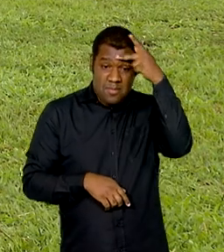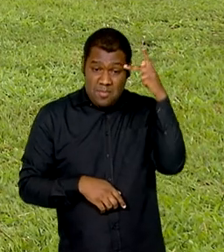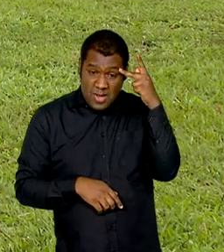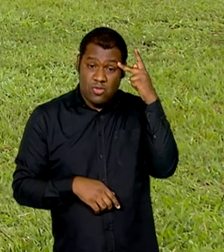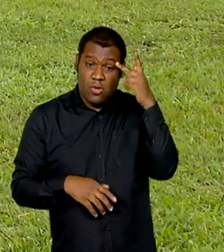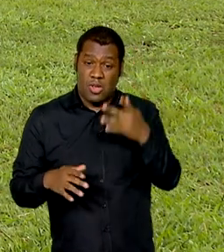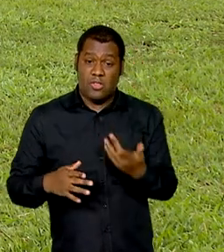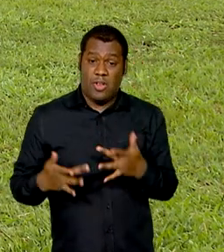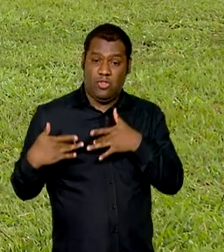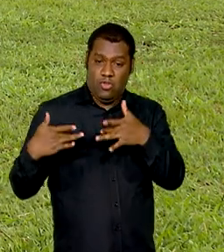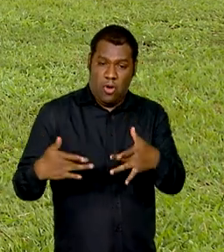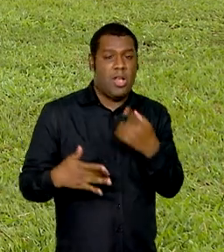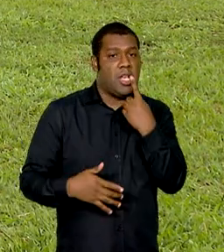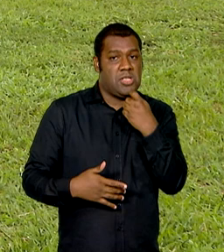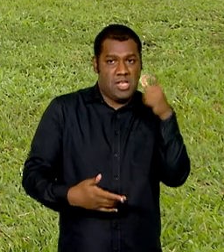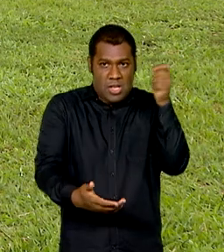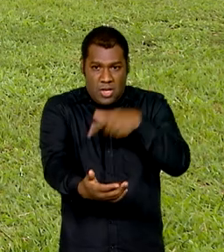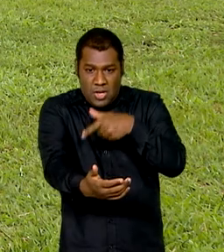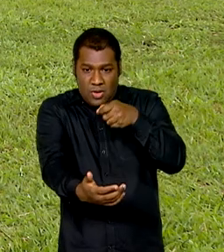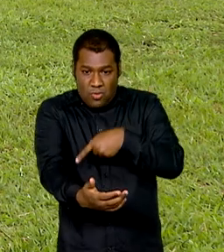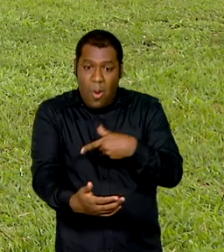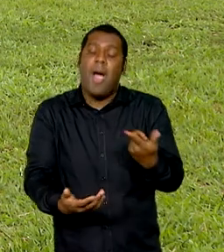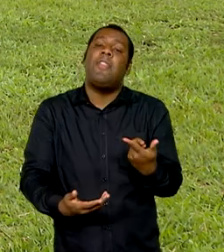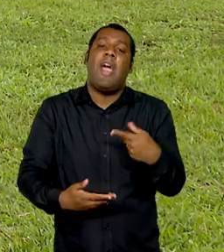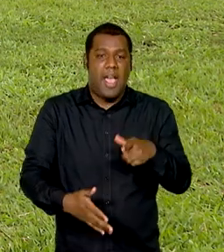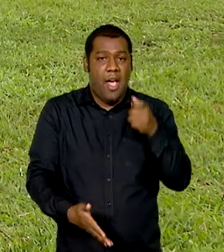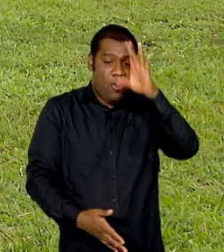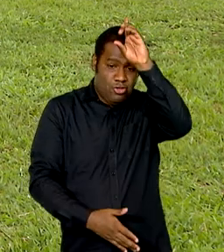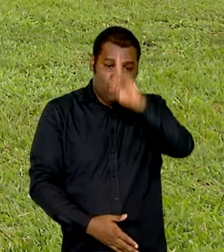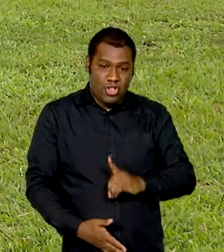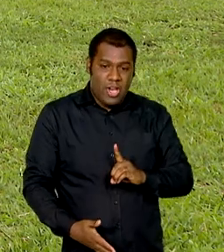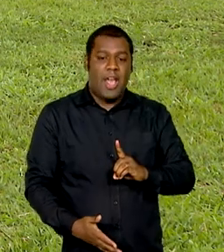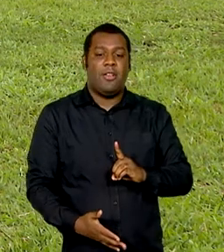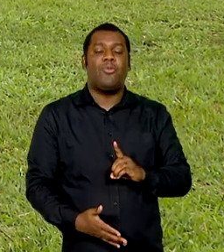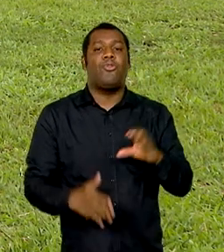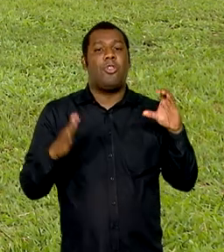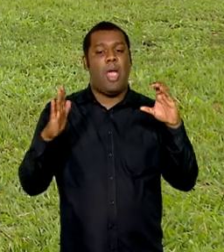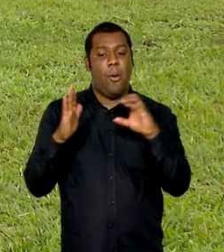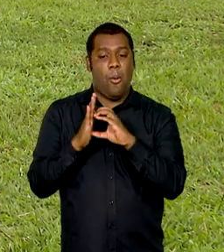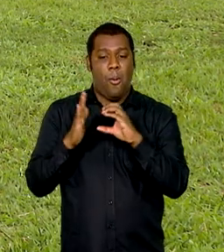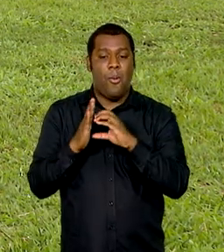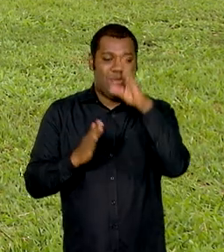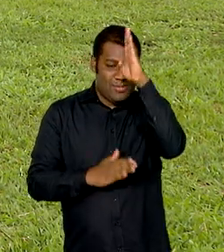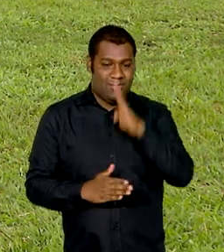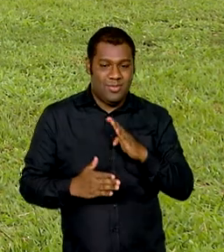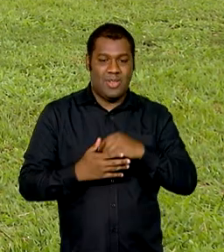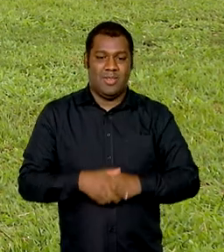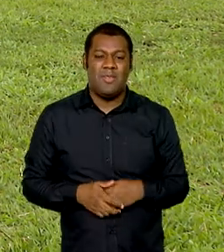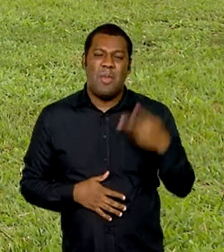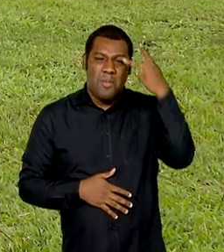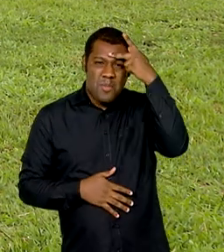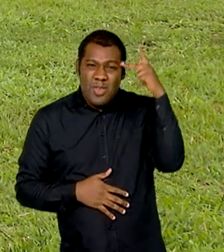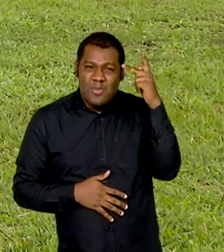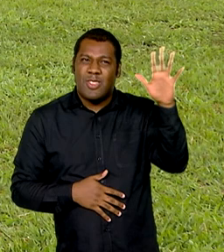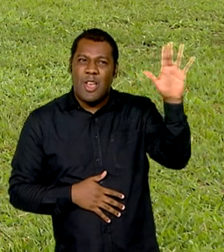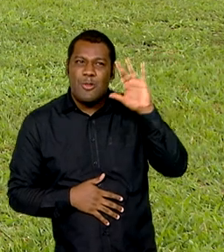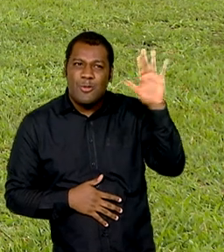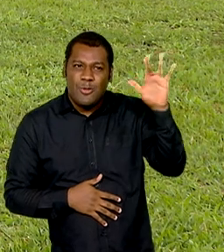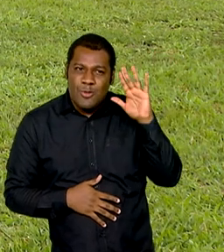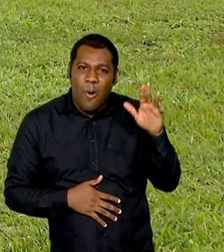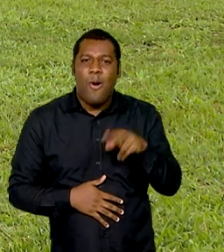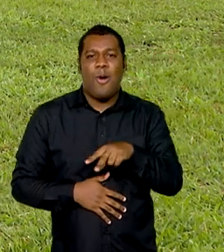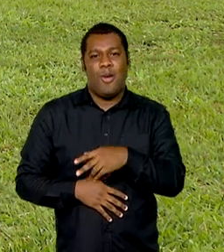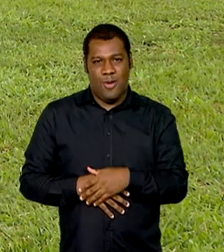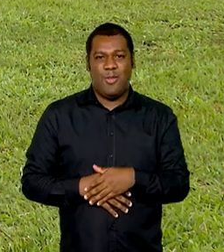7 mil vagas em 21 órgãos públicos, o Enem dos concursos é uma oportunidade para quem sonha em conquistar uma vaga no serviço